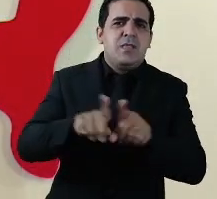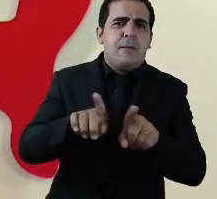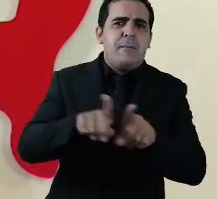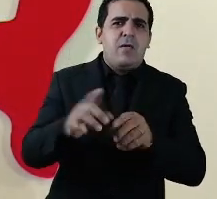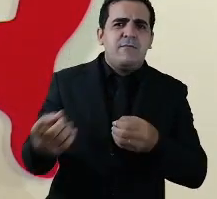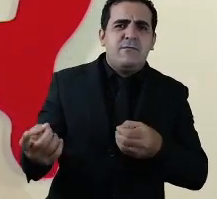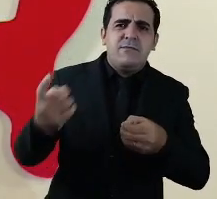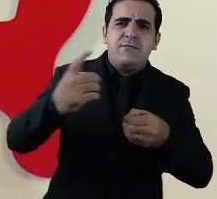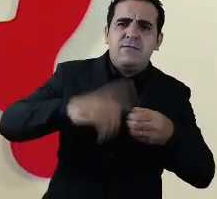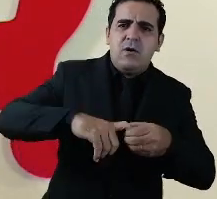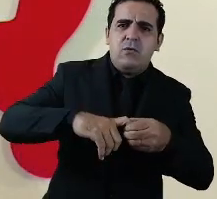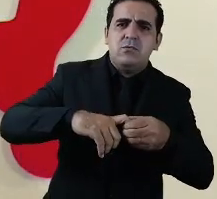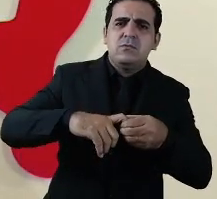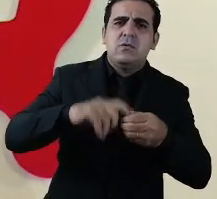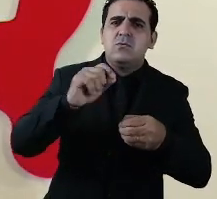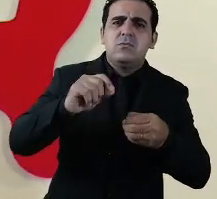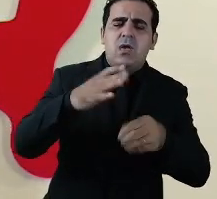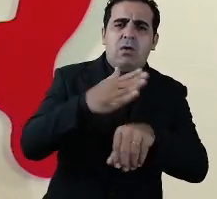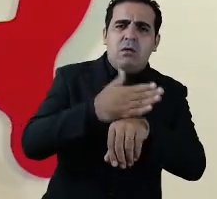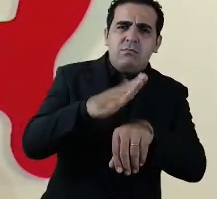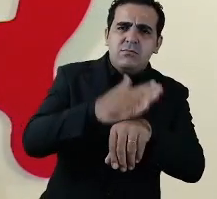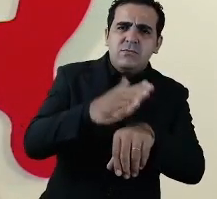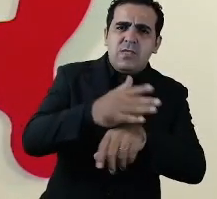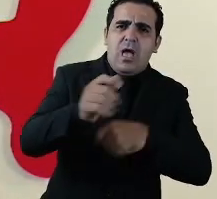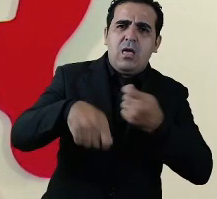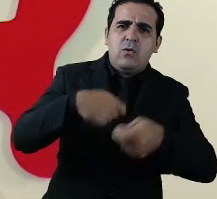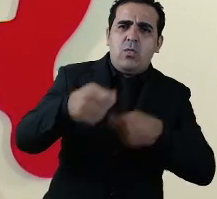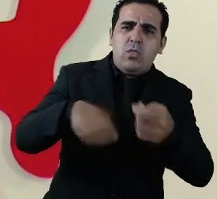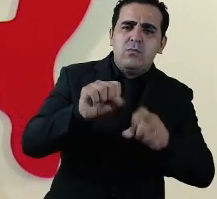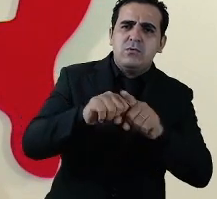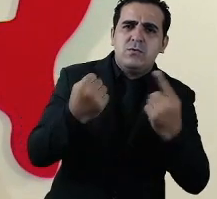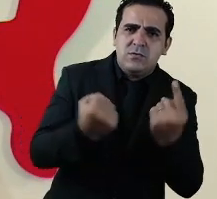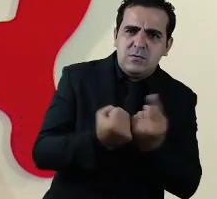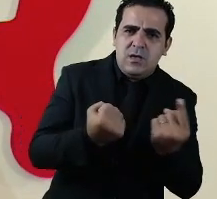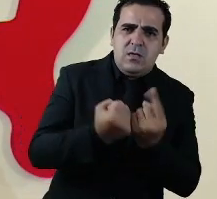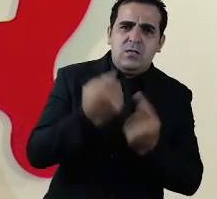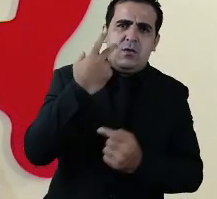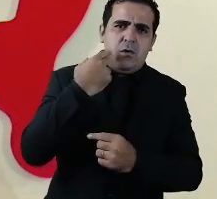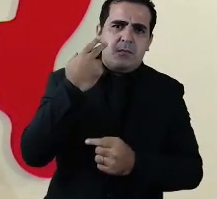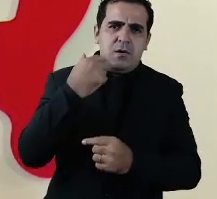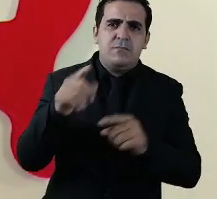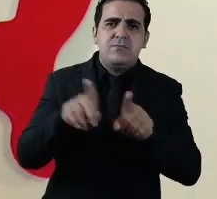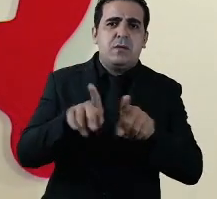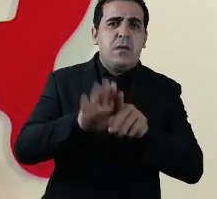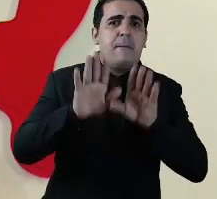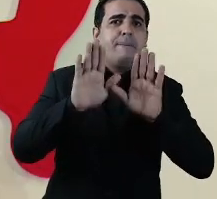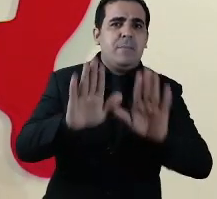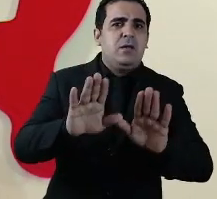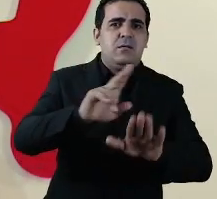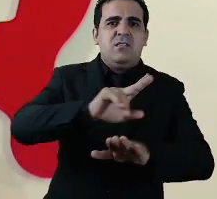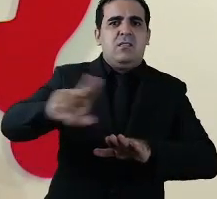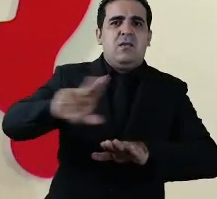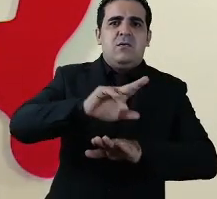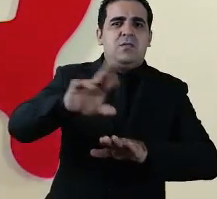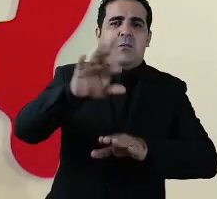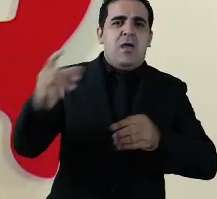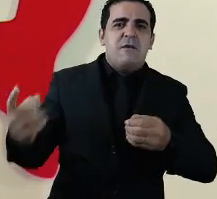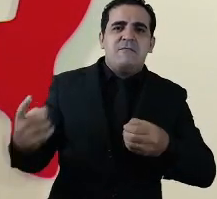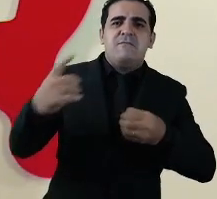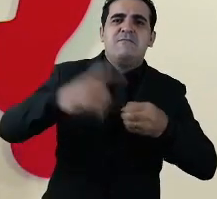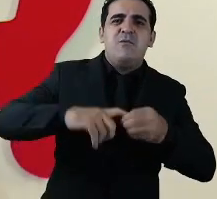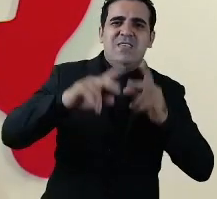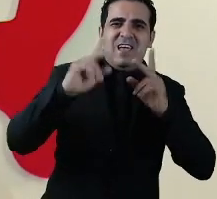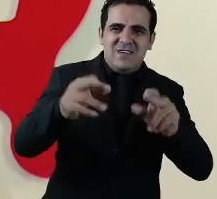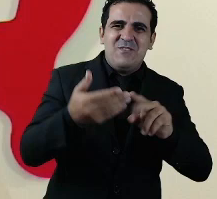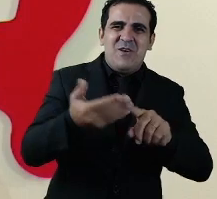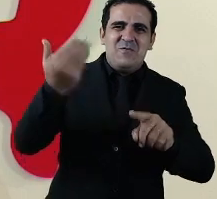retomada das atividades econômicas e sociais, mas não é a volta ao